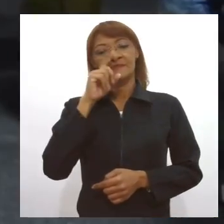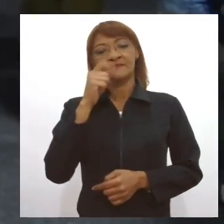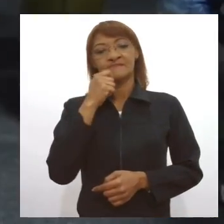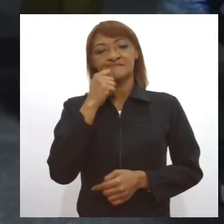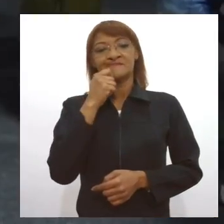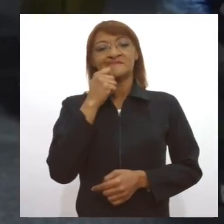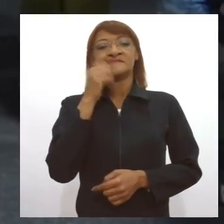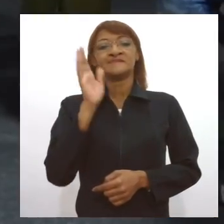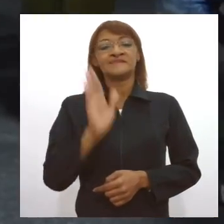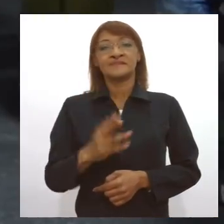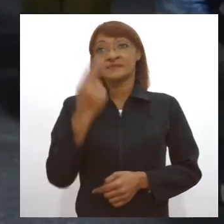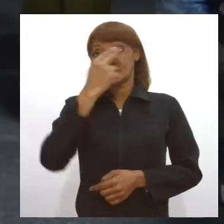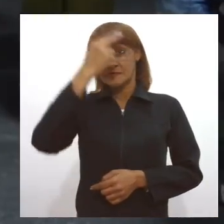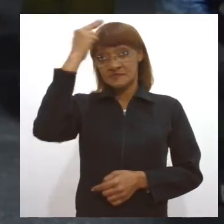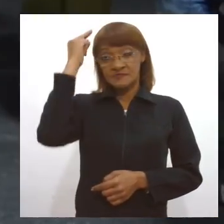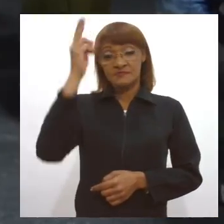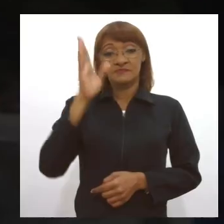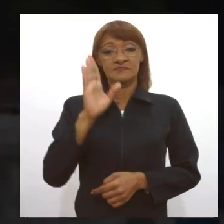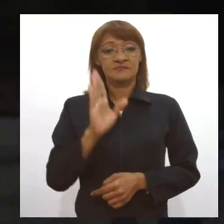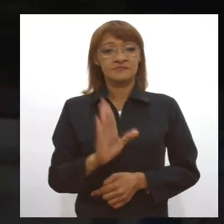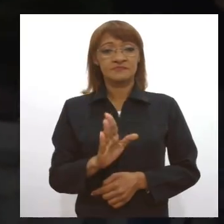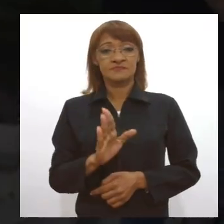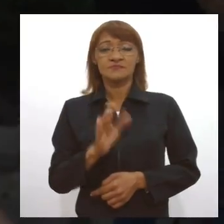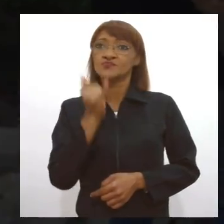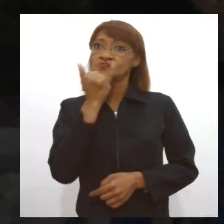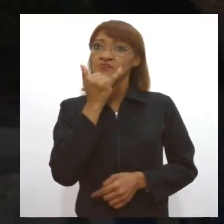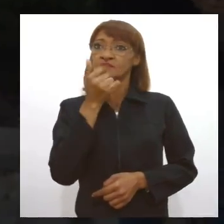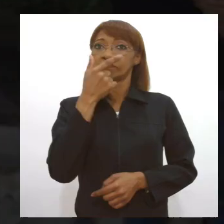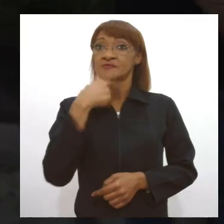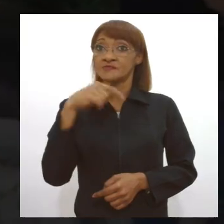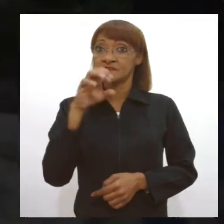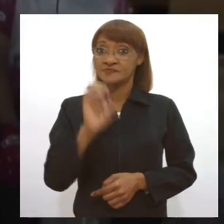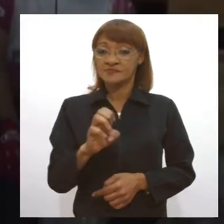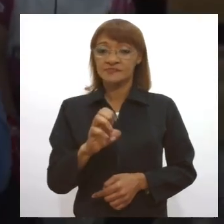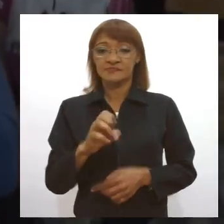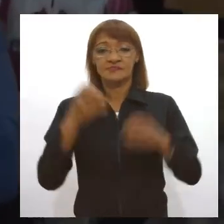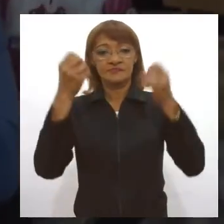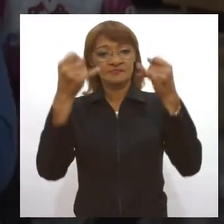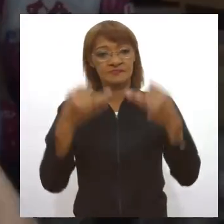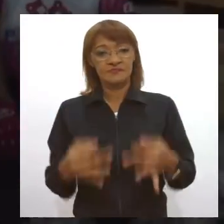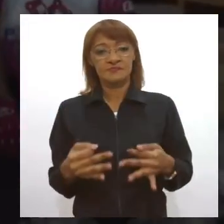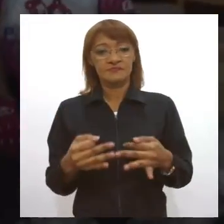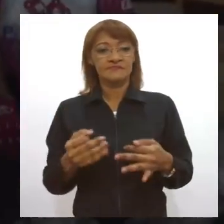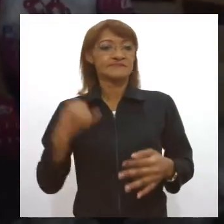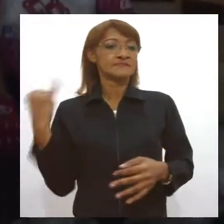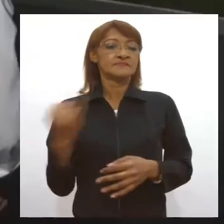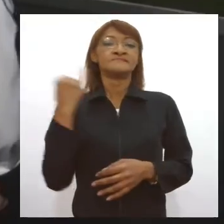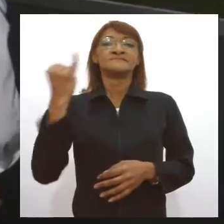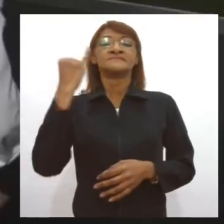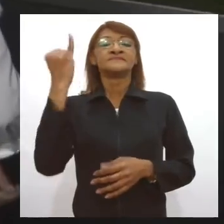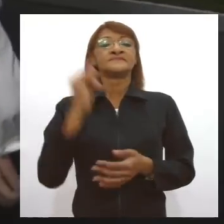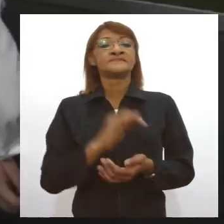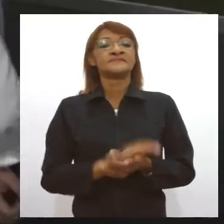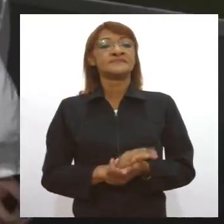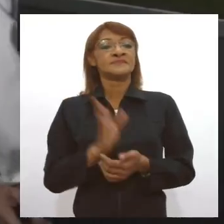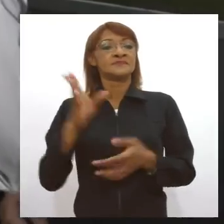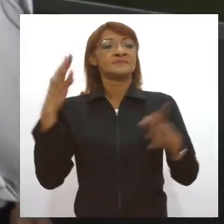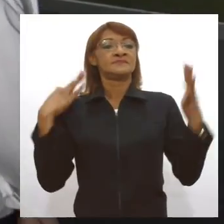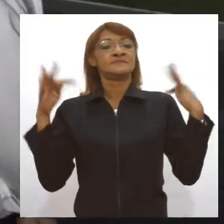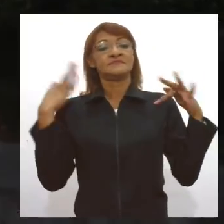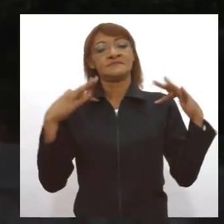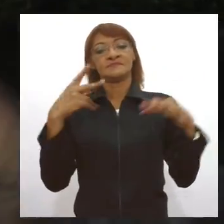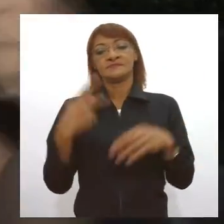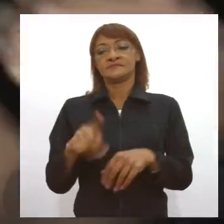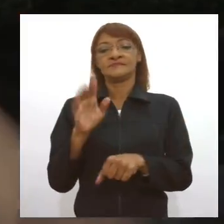Nogueira, enfatizou que a obra irá ser de fundamental importância, não apenas para o setor turístico do